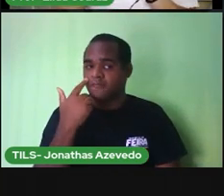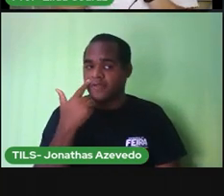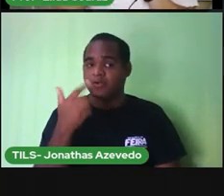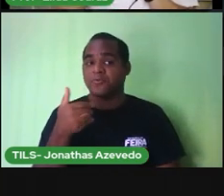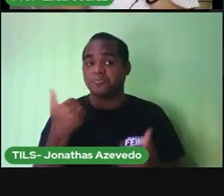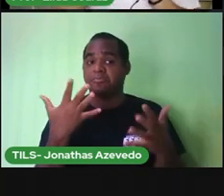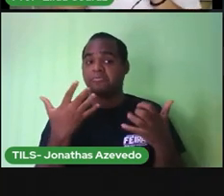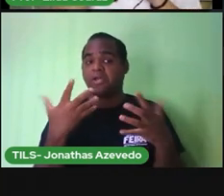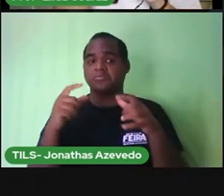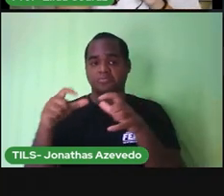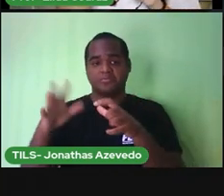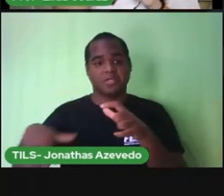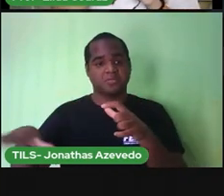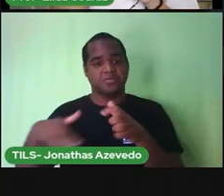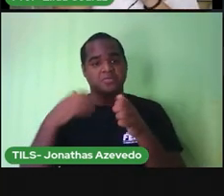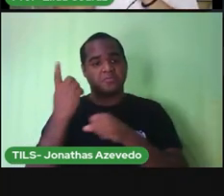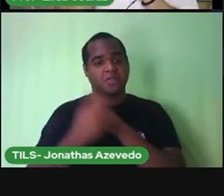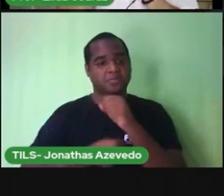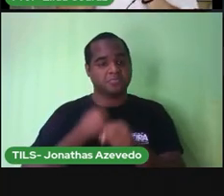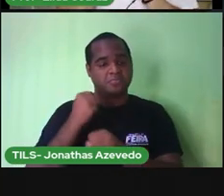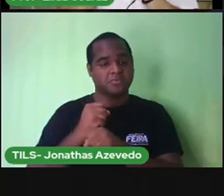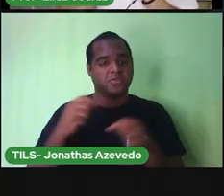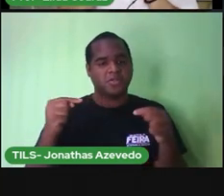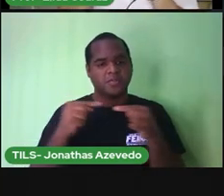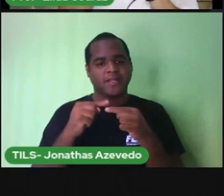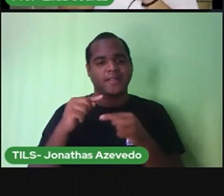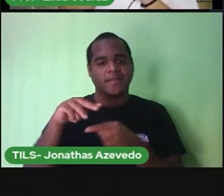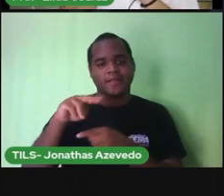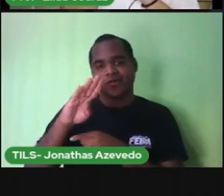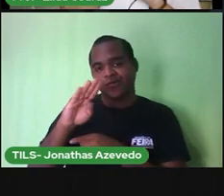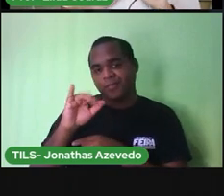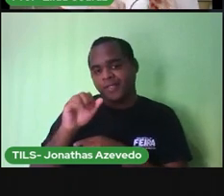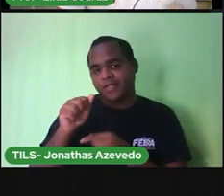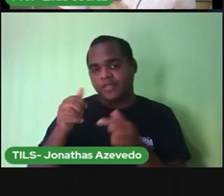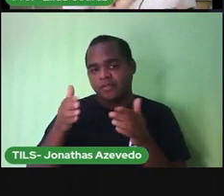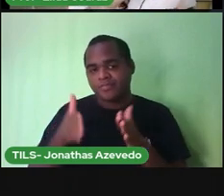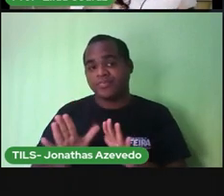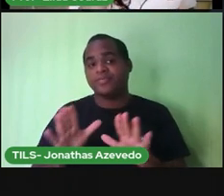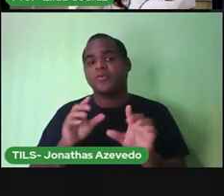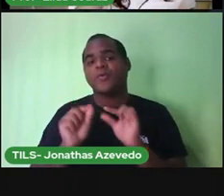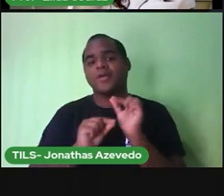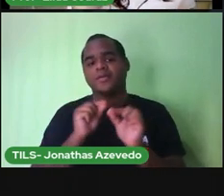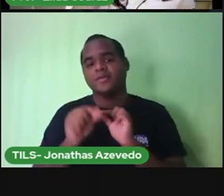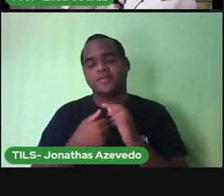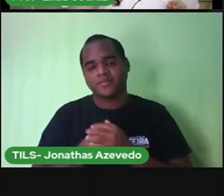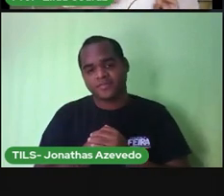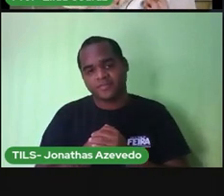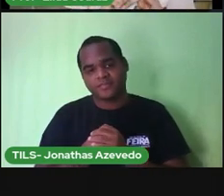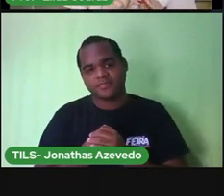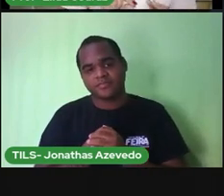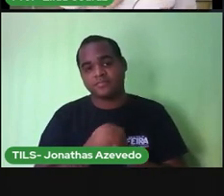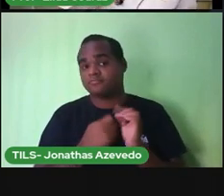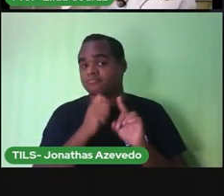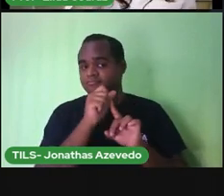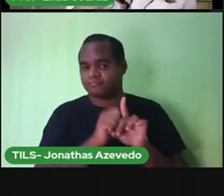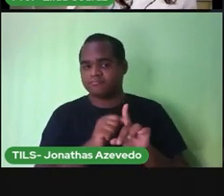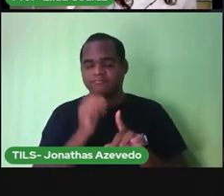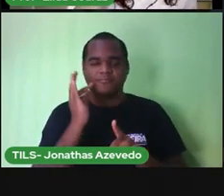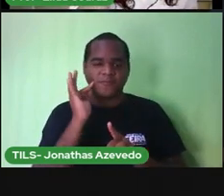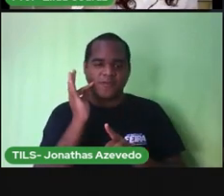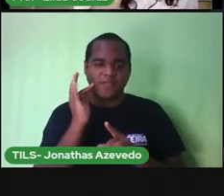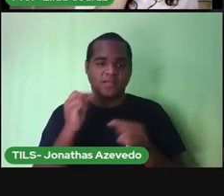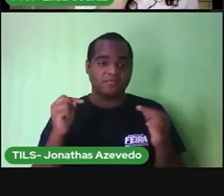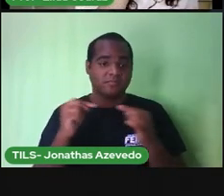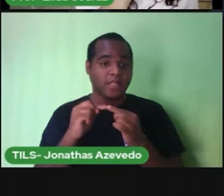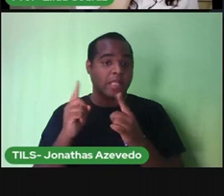estação do ano Núbia nasceu? Então, isso mesmo, fevereiro está